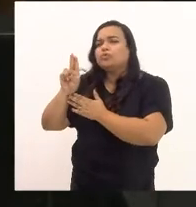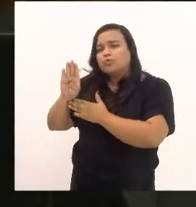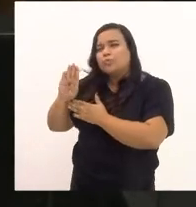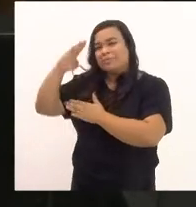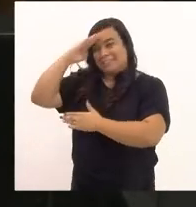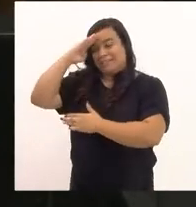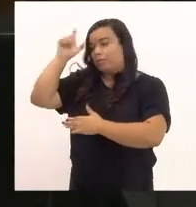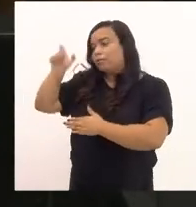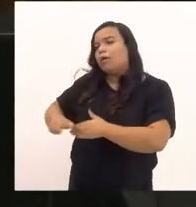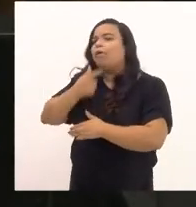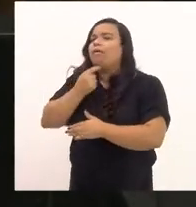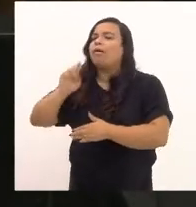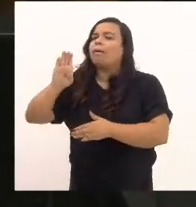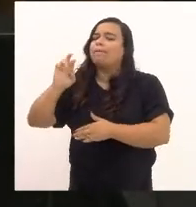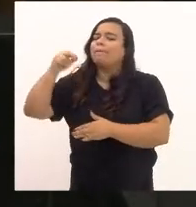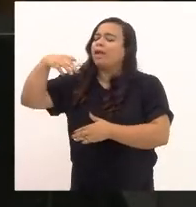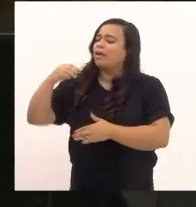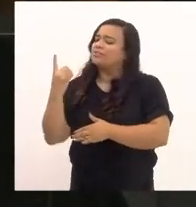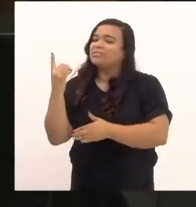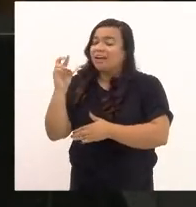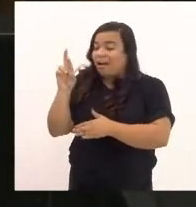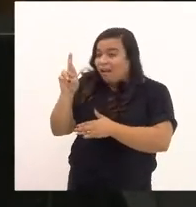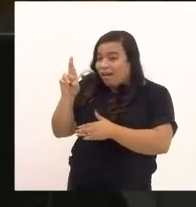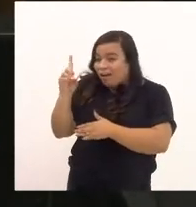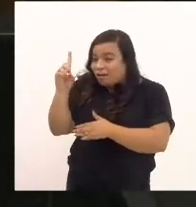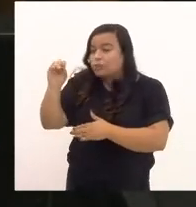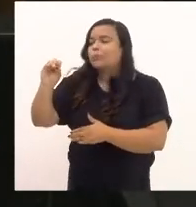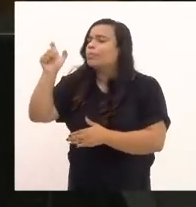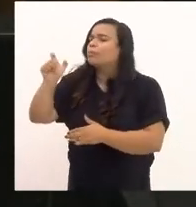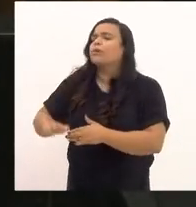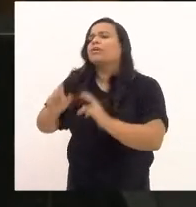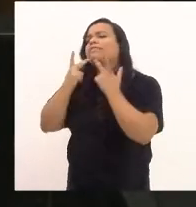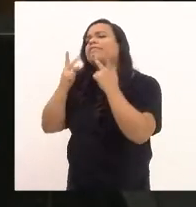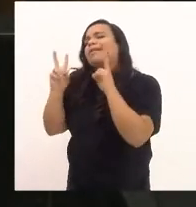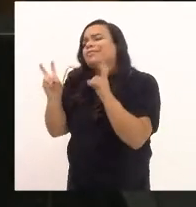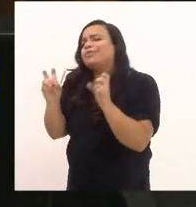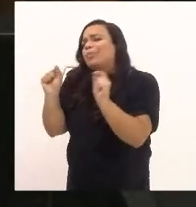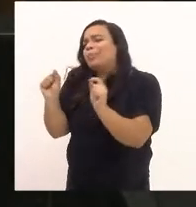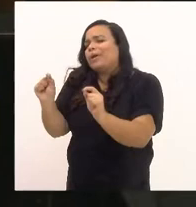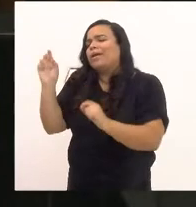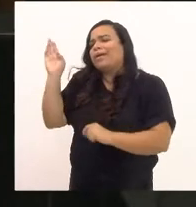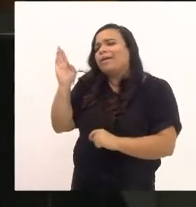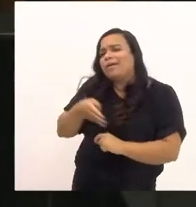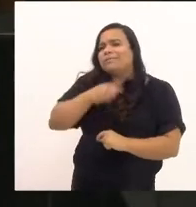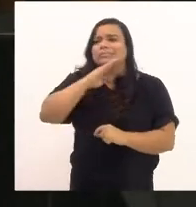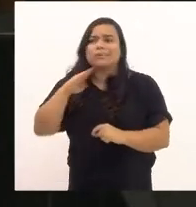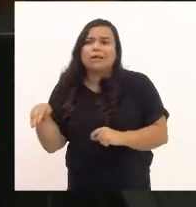que trata de cancelar